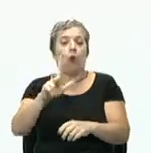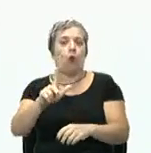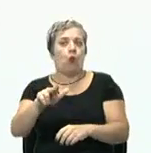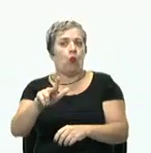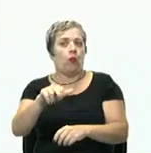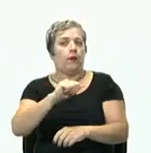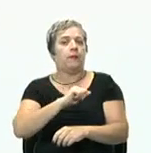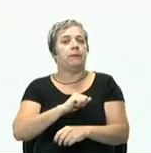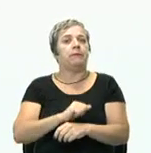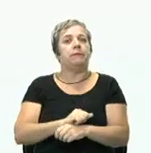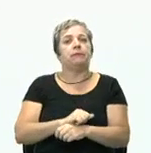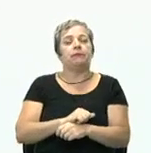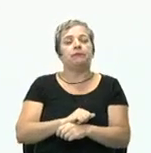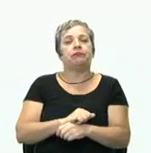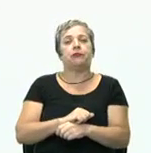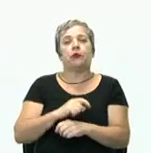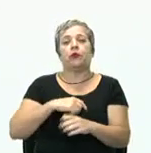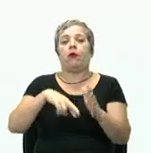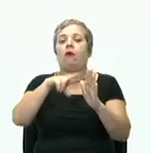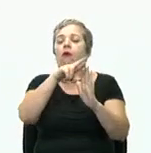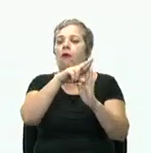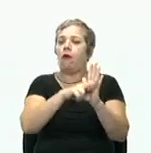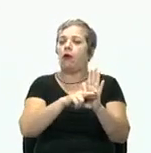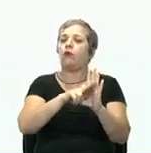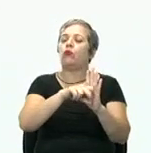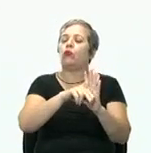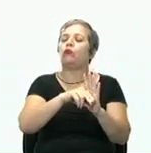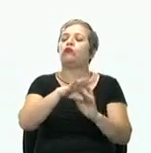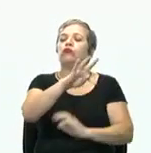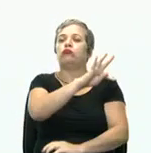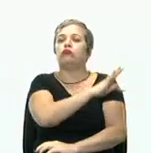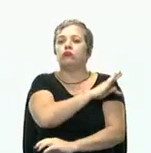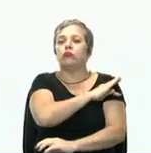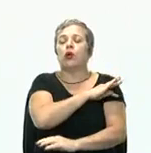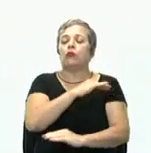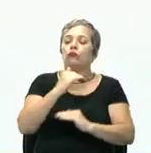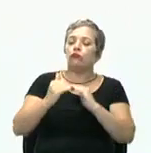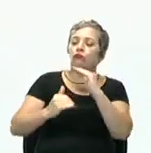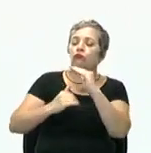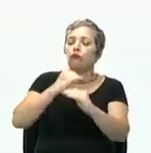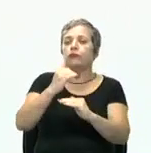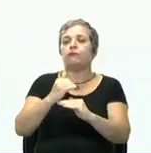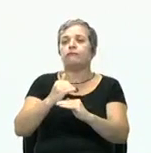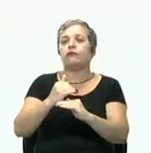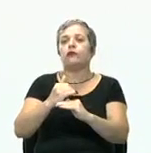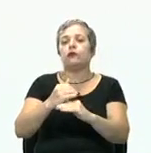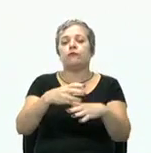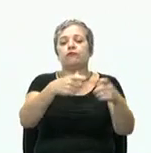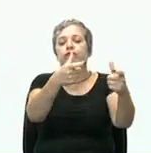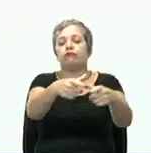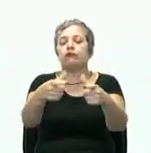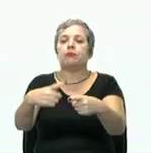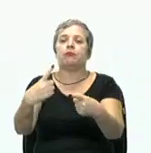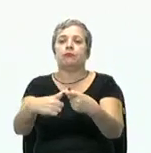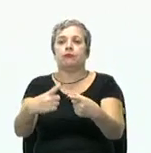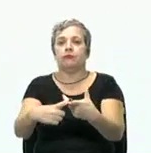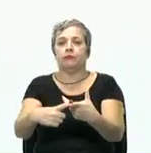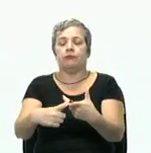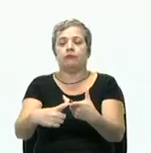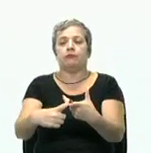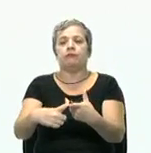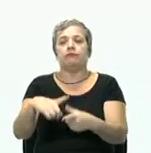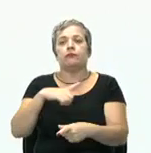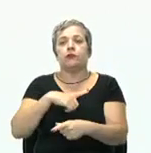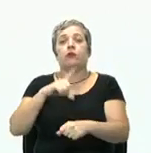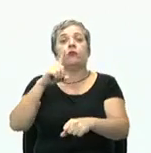forma. Então, eu tenho regras e normas técnicas para o desempenho de cada cargo. Por quê? Porque eu